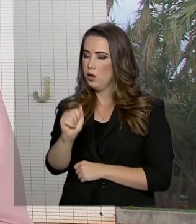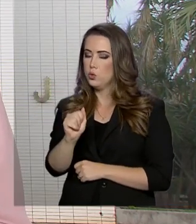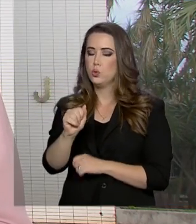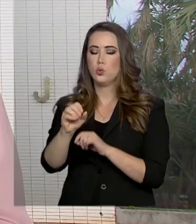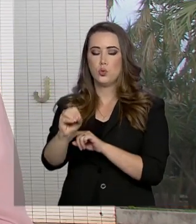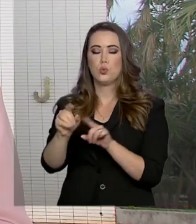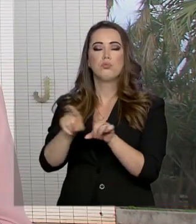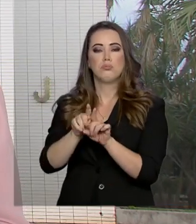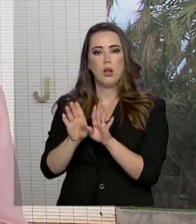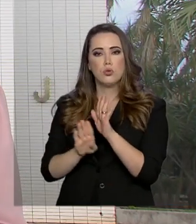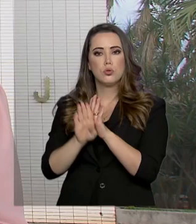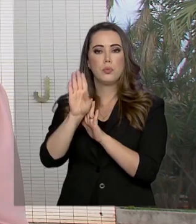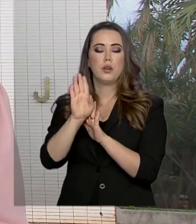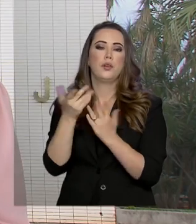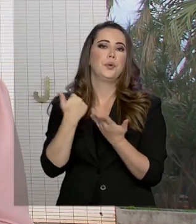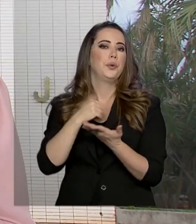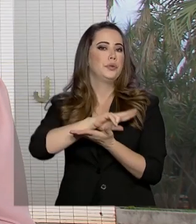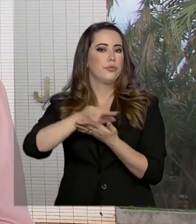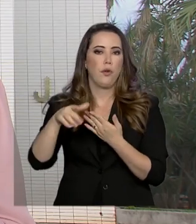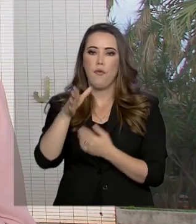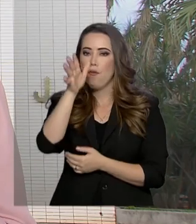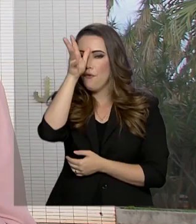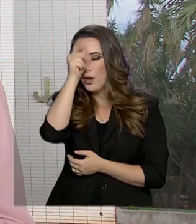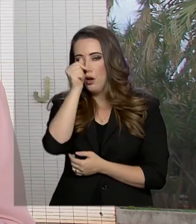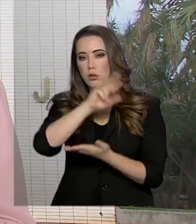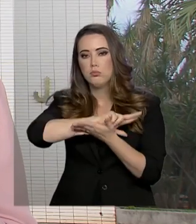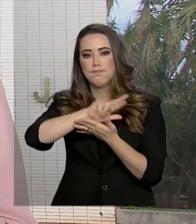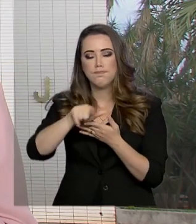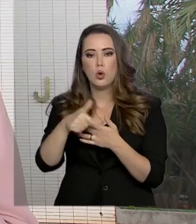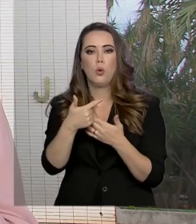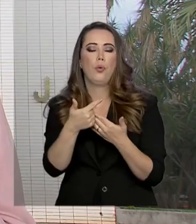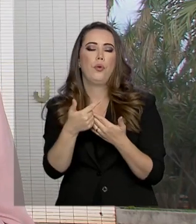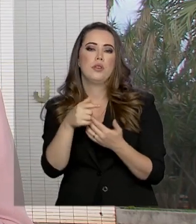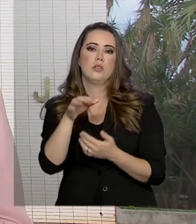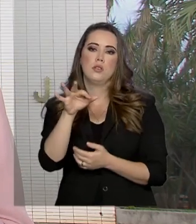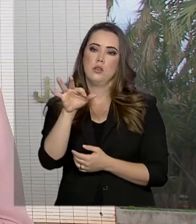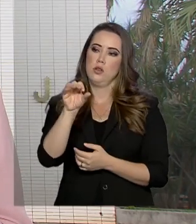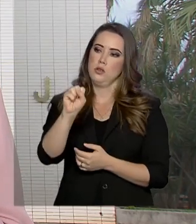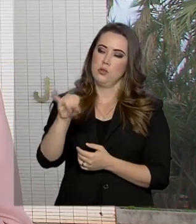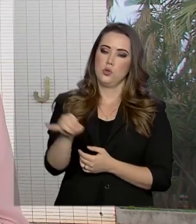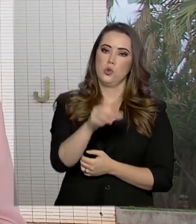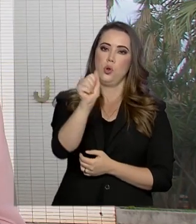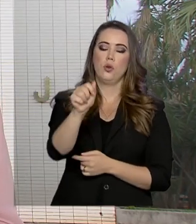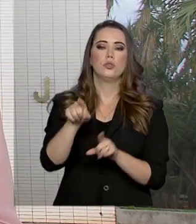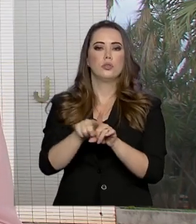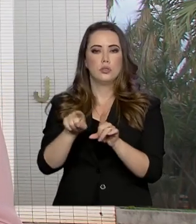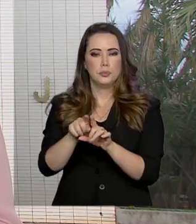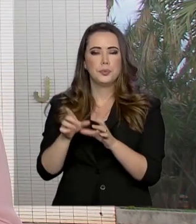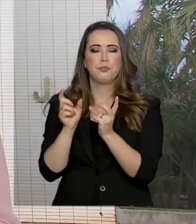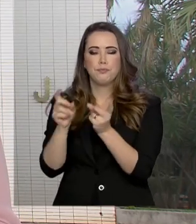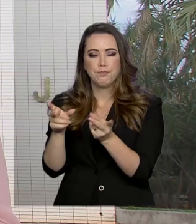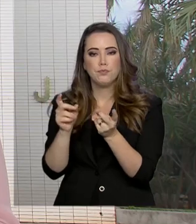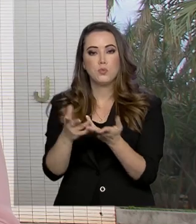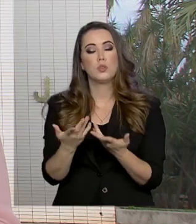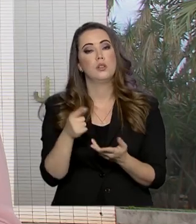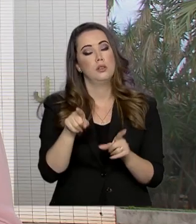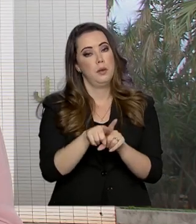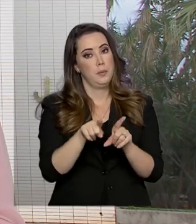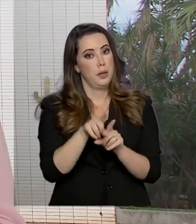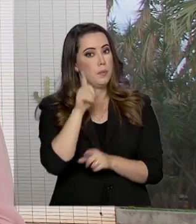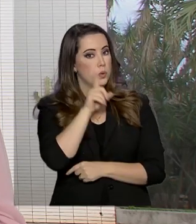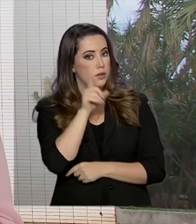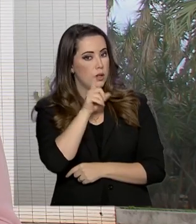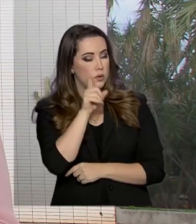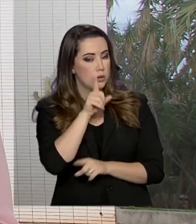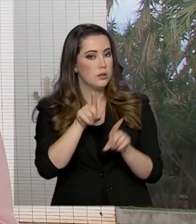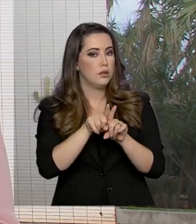bovinos vivos e farelo de soja estão entre os principais produtos exportados para a região. As vendas para os Estados Unidos no período